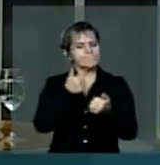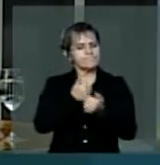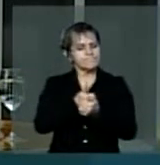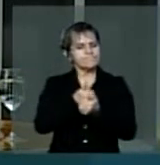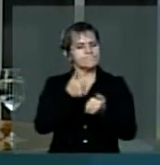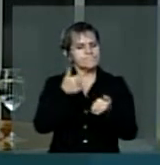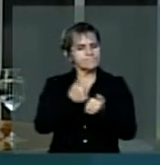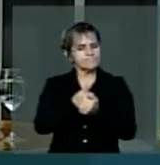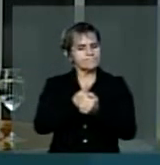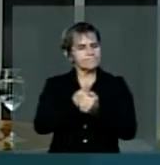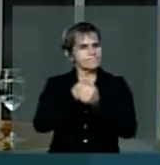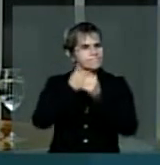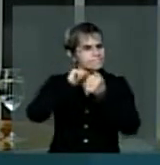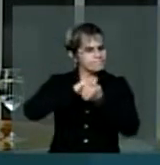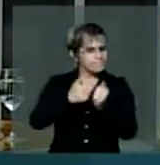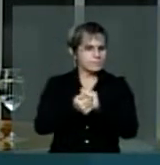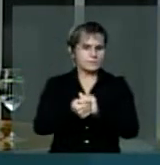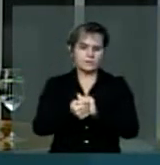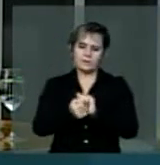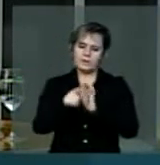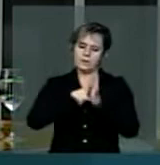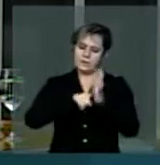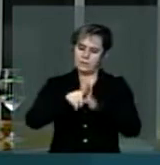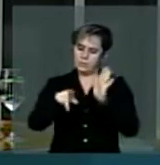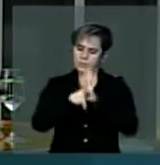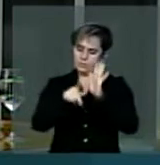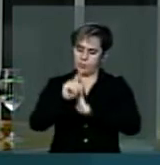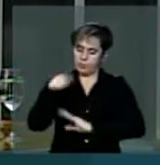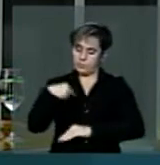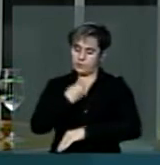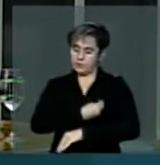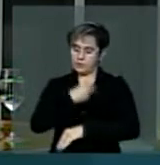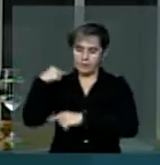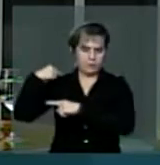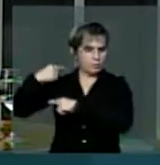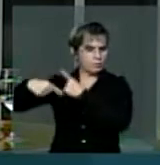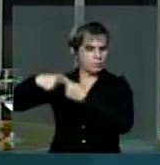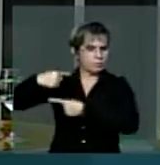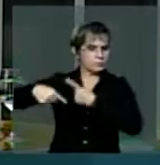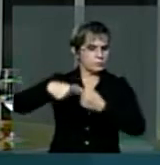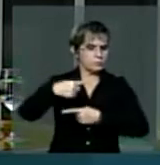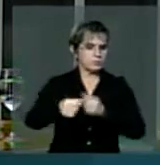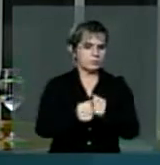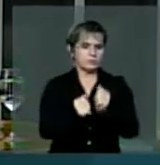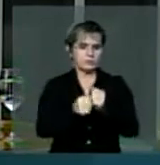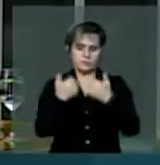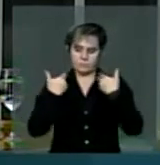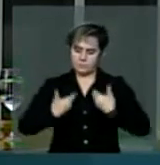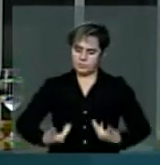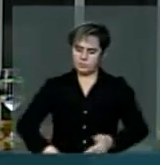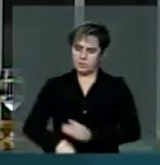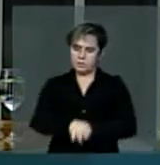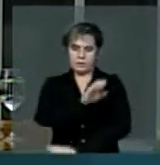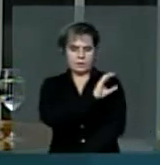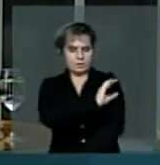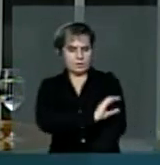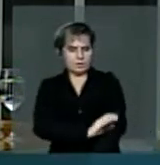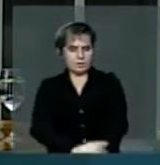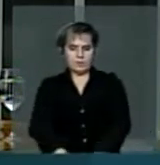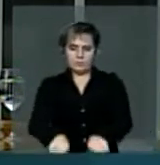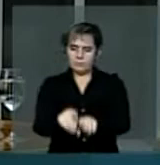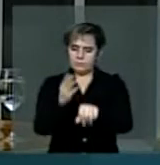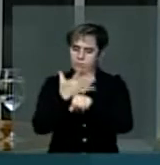transparente revisão e avaliação da nossa trajetória, Das nossas posturas e das nossas